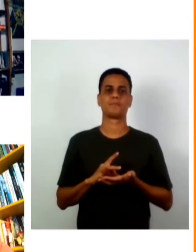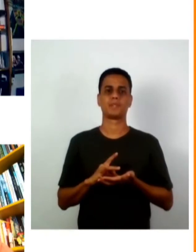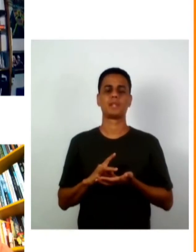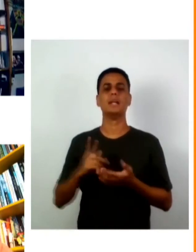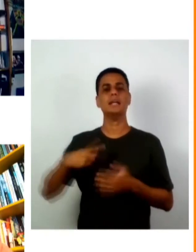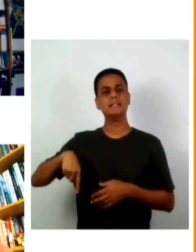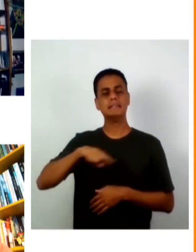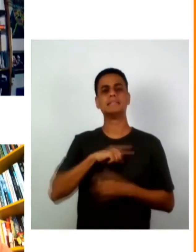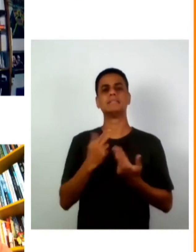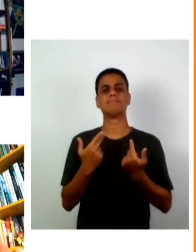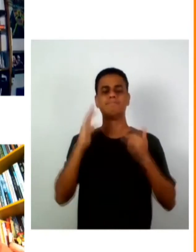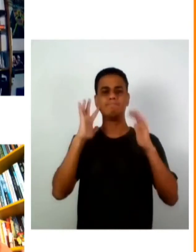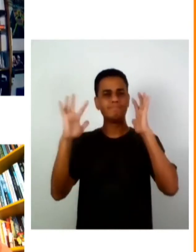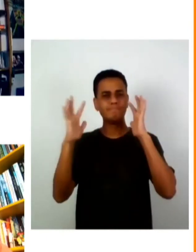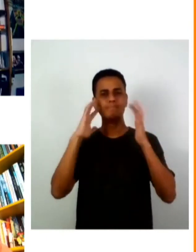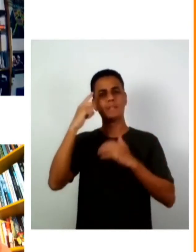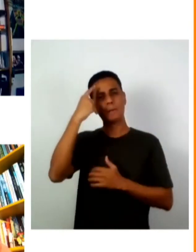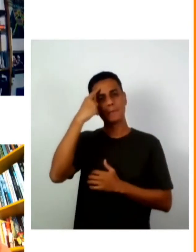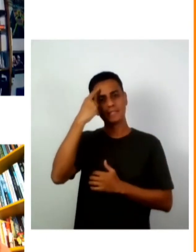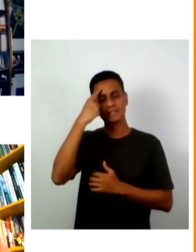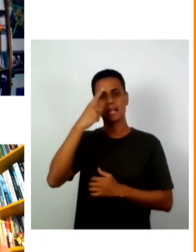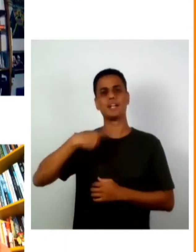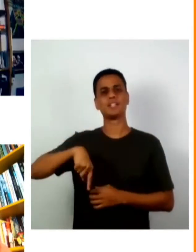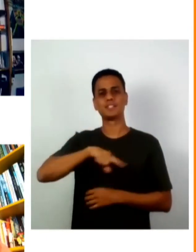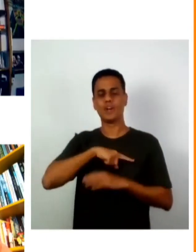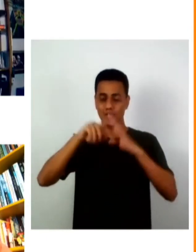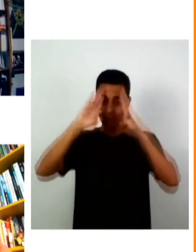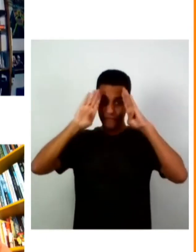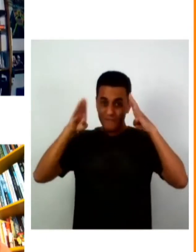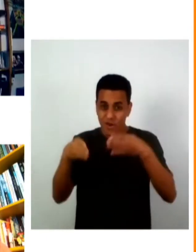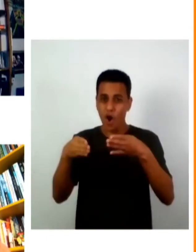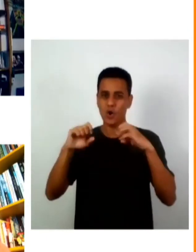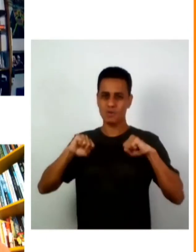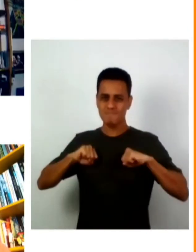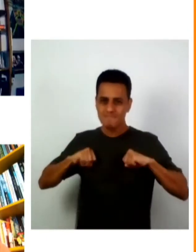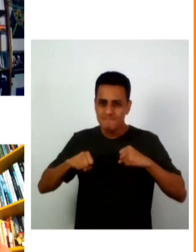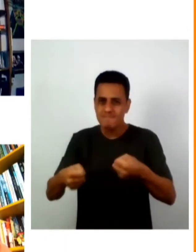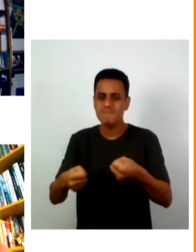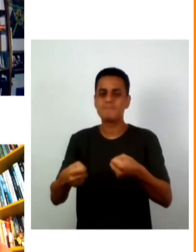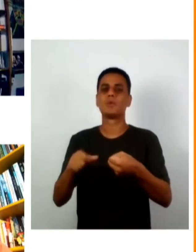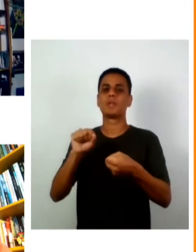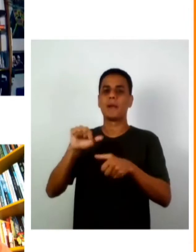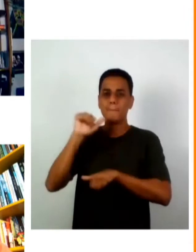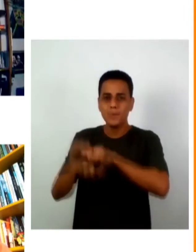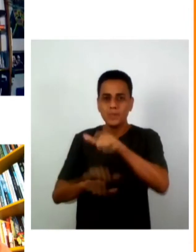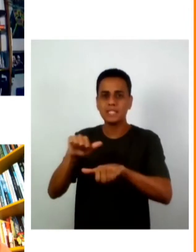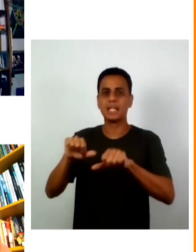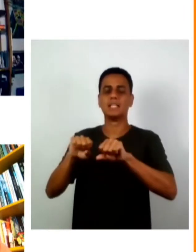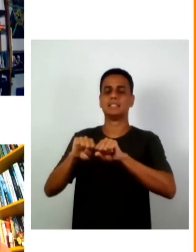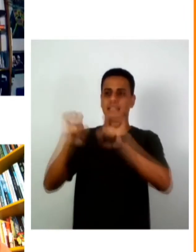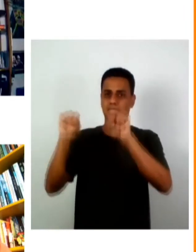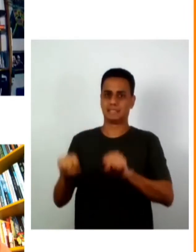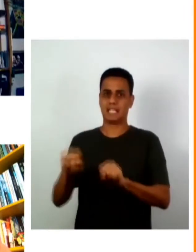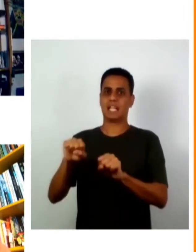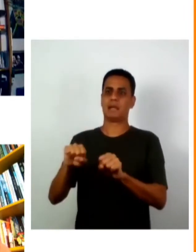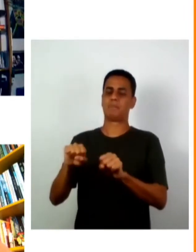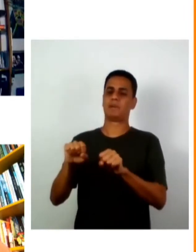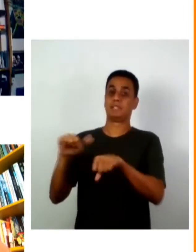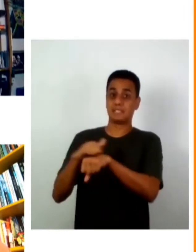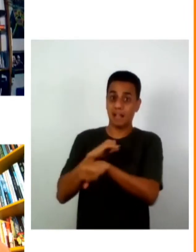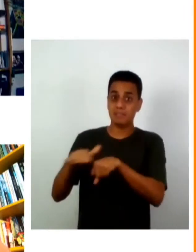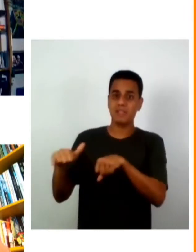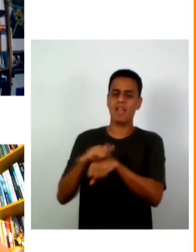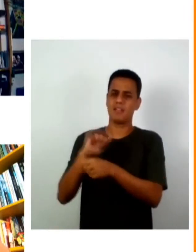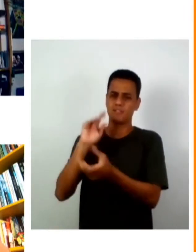e nós temos que pensar e concentrar nossas energias nas transformações mais sistéricas e mais estratégicas